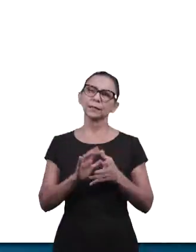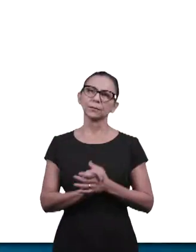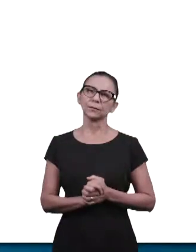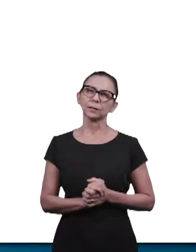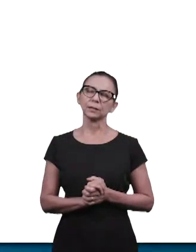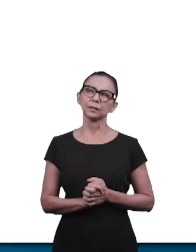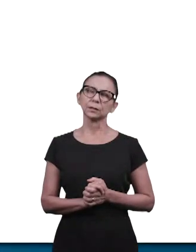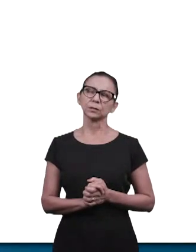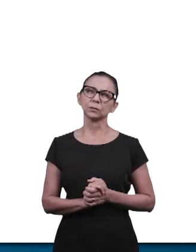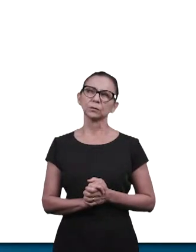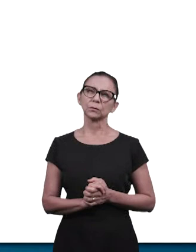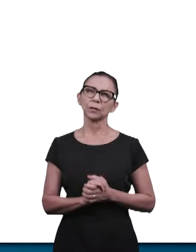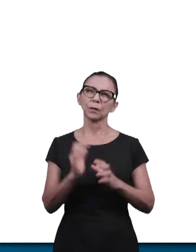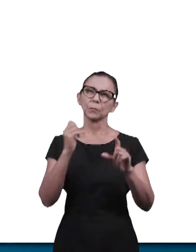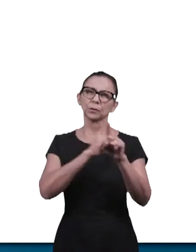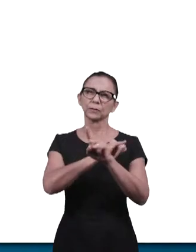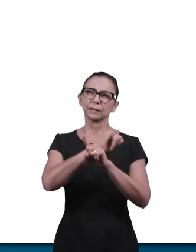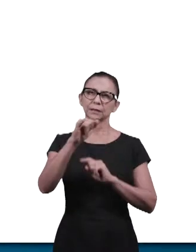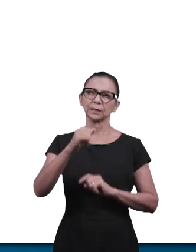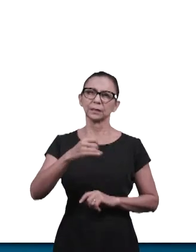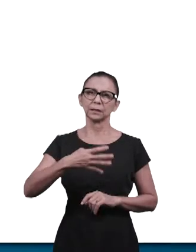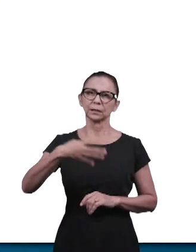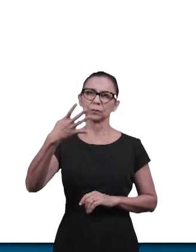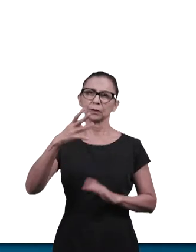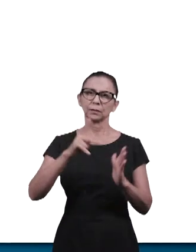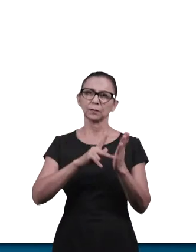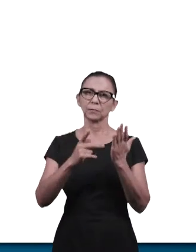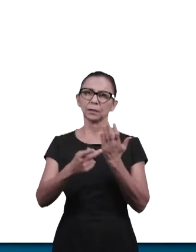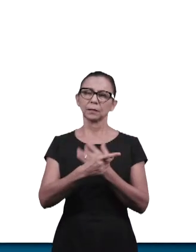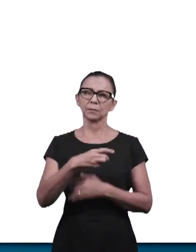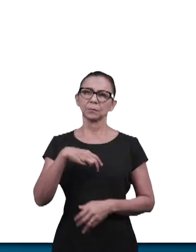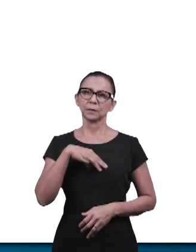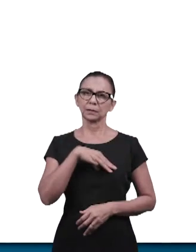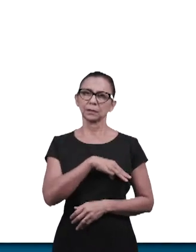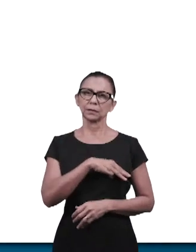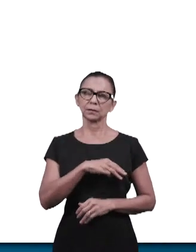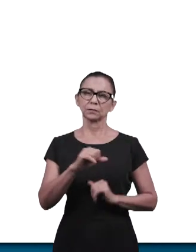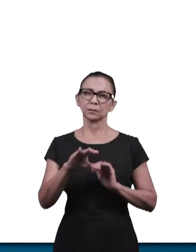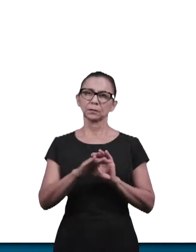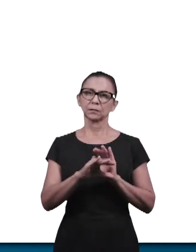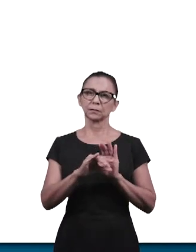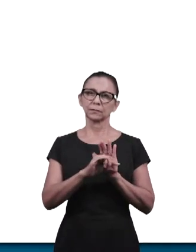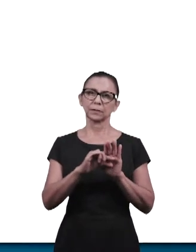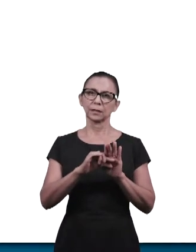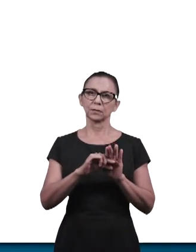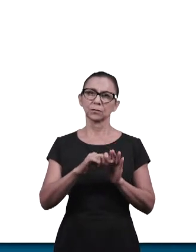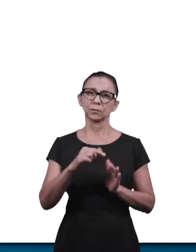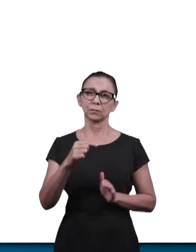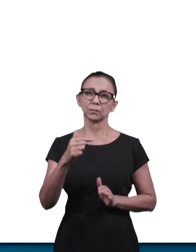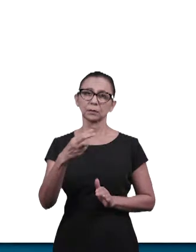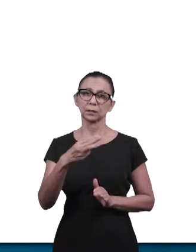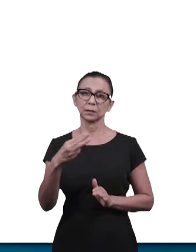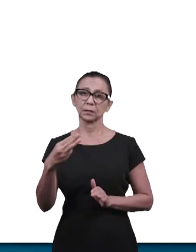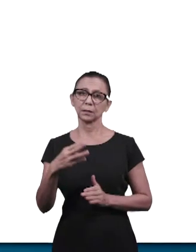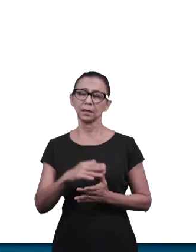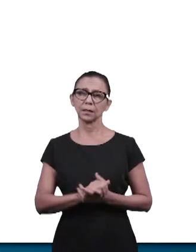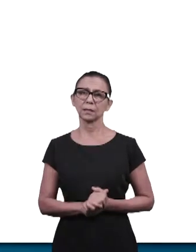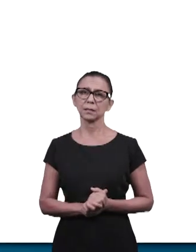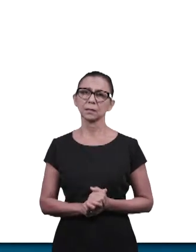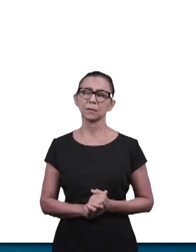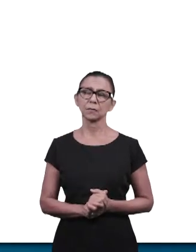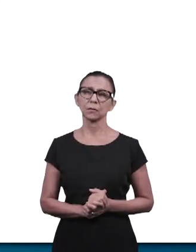assim, observando o aspecto profético na quarta parábola do capítulo 13 de Mateus, verso 33,